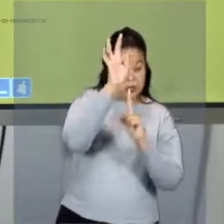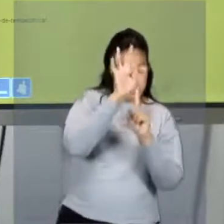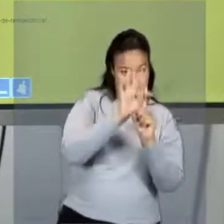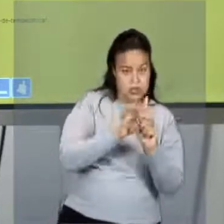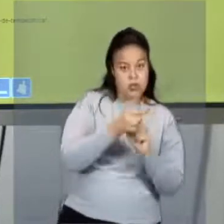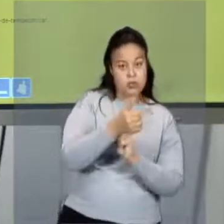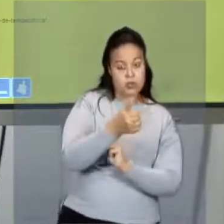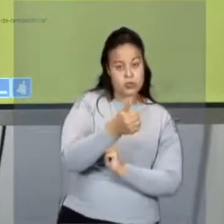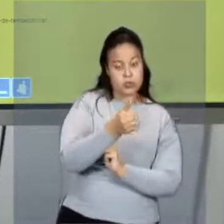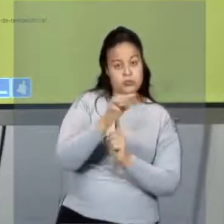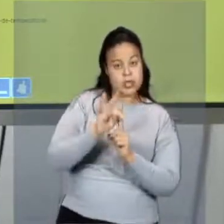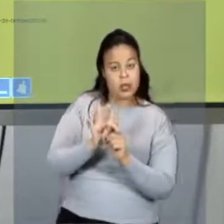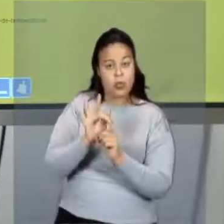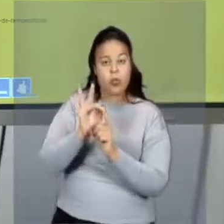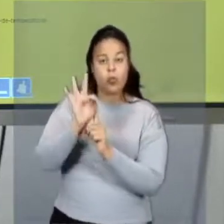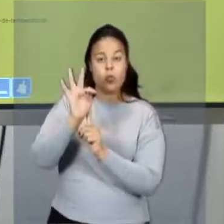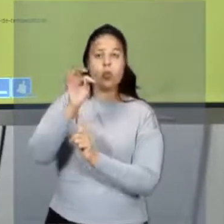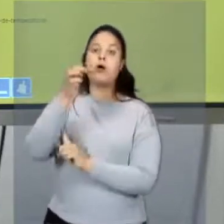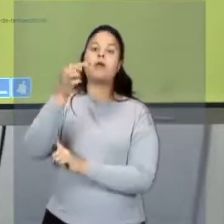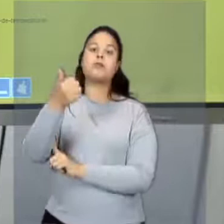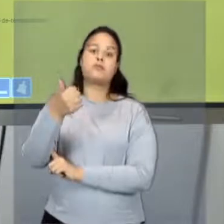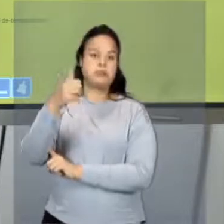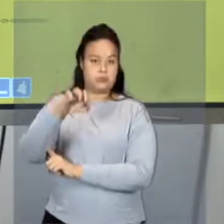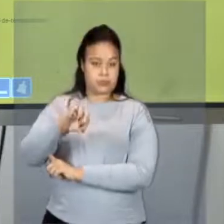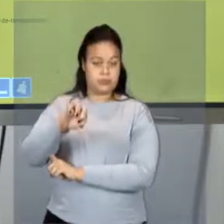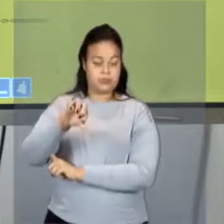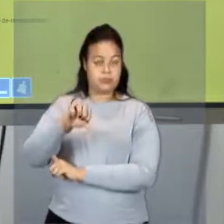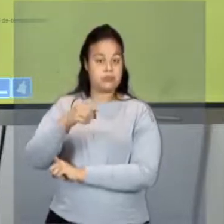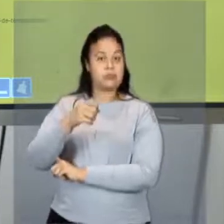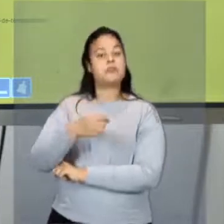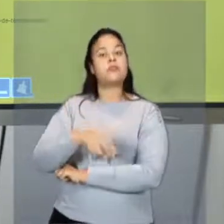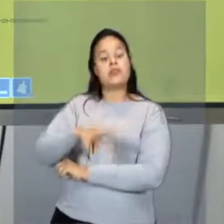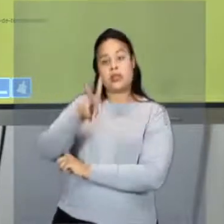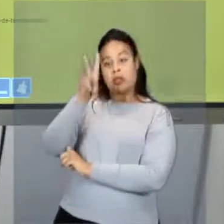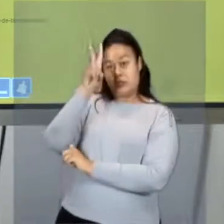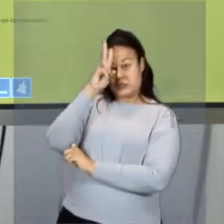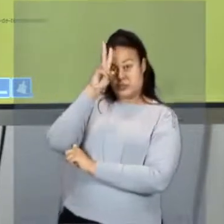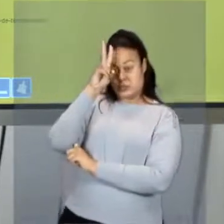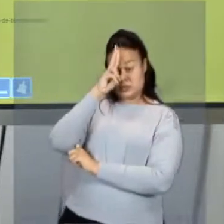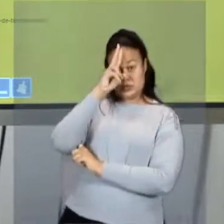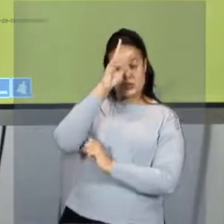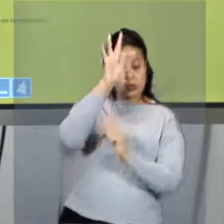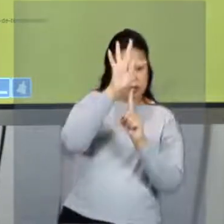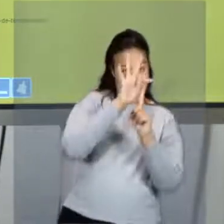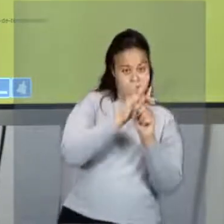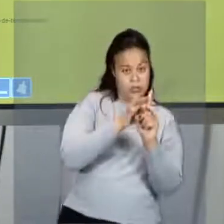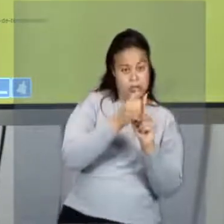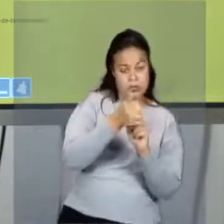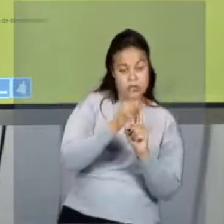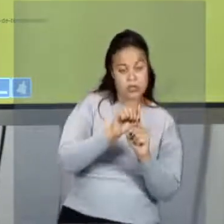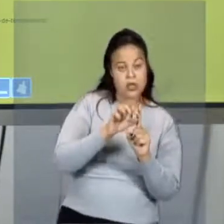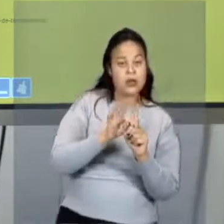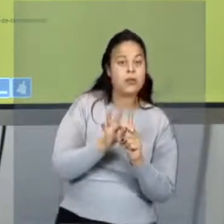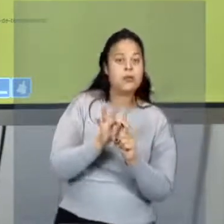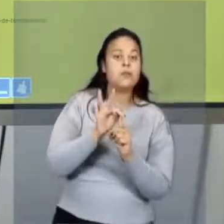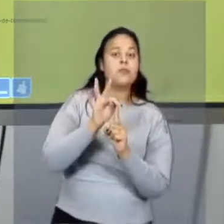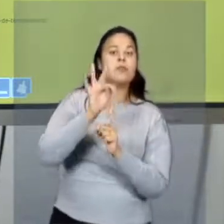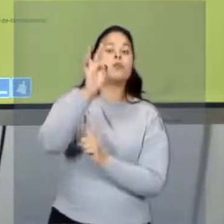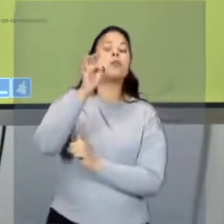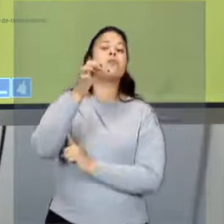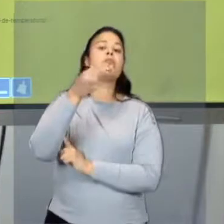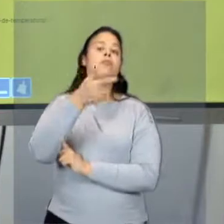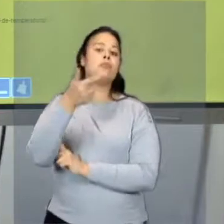12 graus e a máxima 19. Na segunda-feira, mínima de 10 e máxima de 22